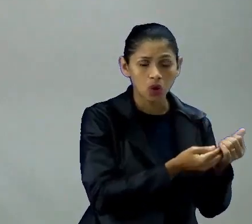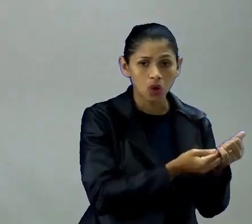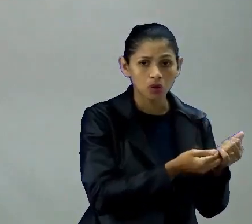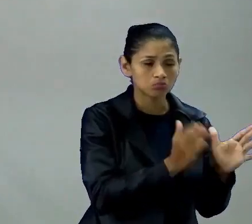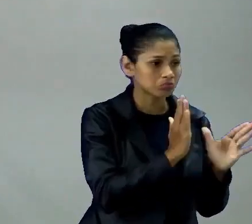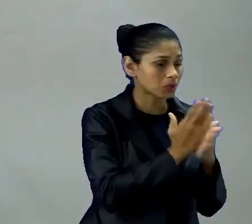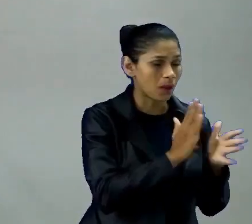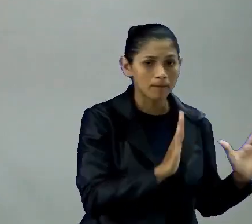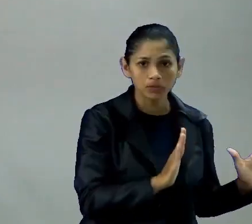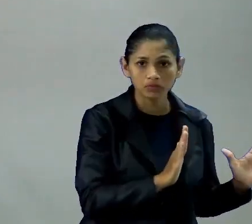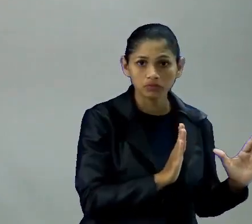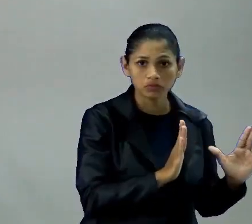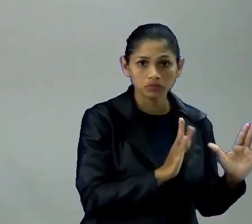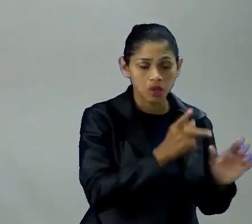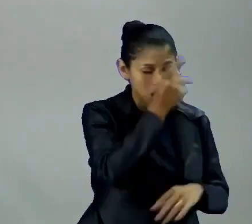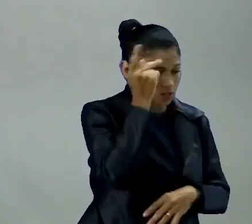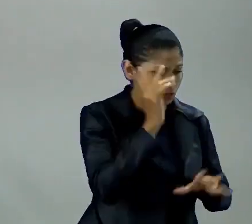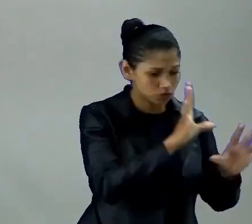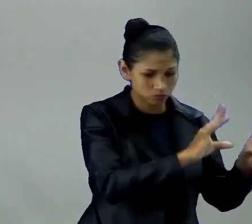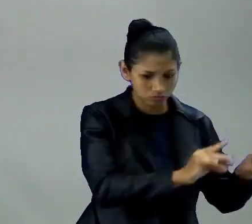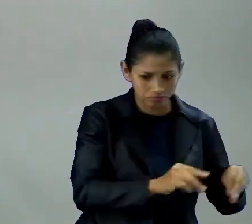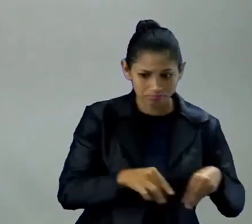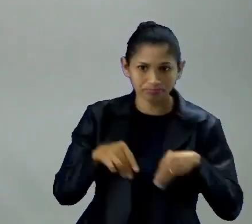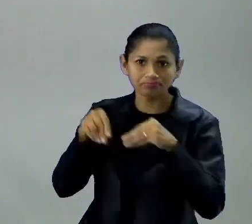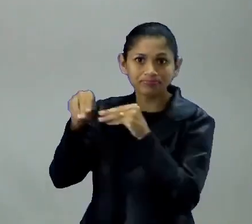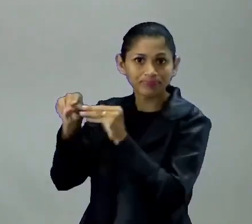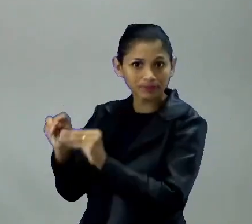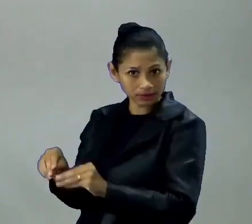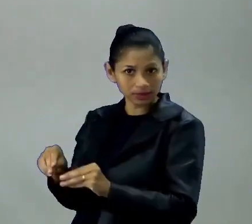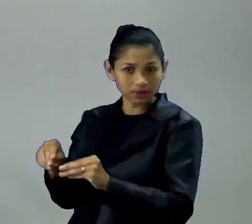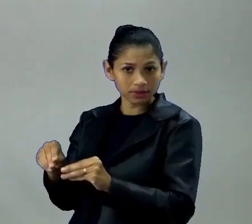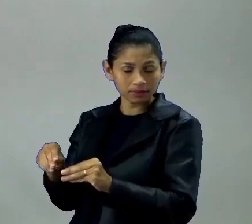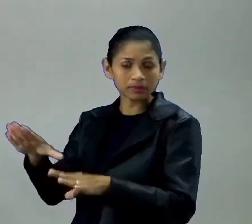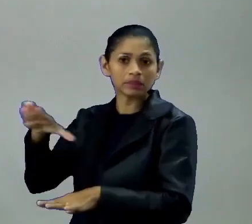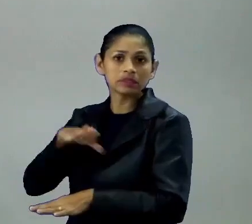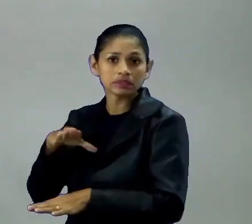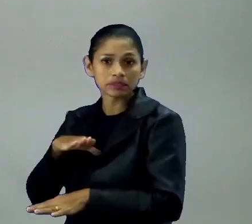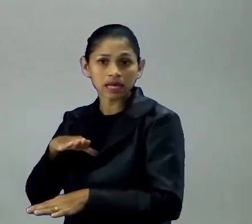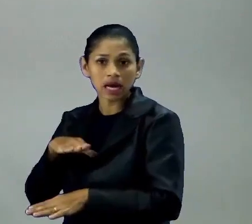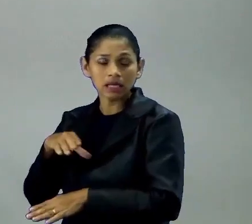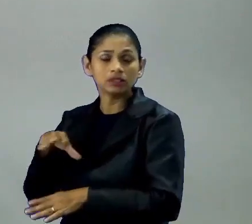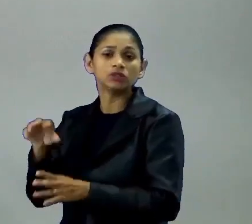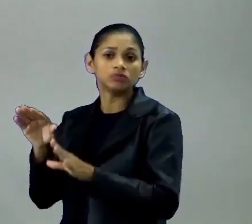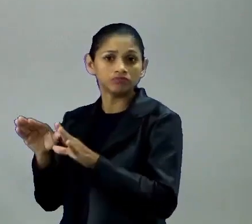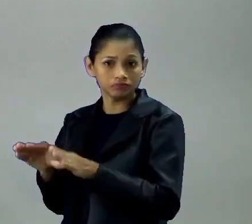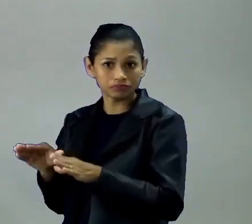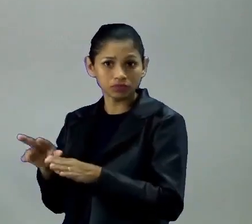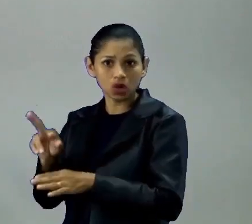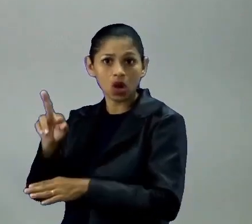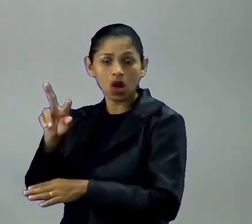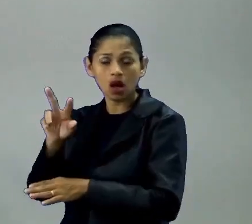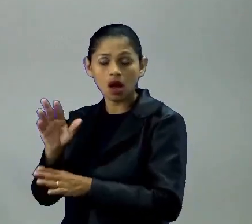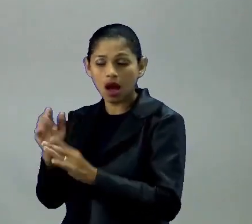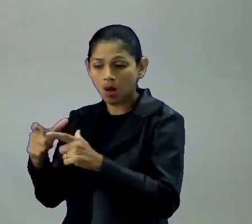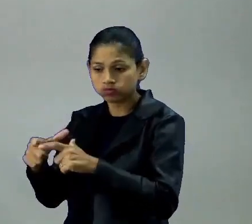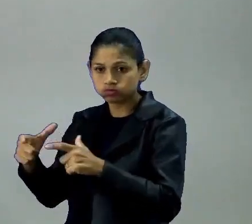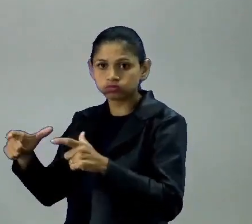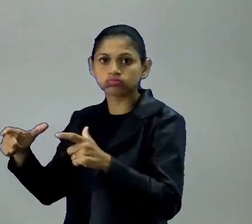acontece essa migração para as grandes cidades, que geralmente é onde as indústrias estão instaladas, né, a gente vê o quê?